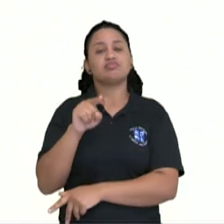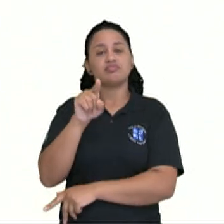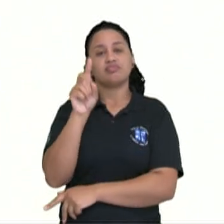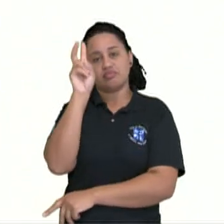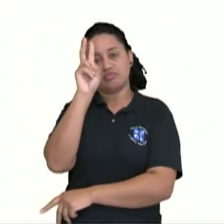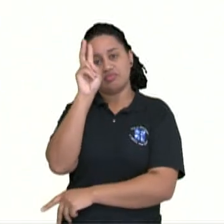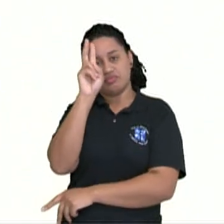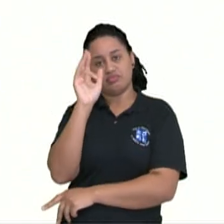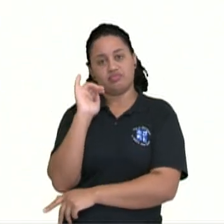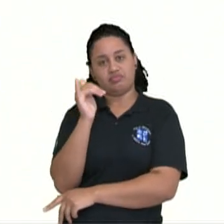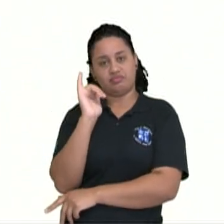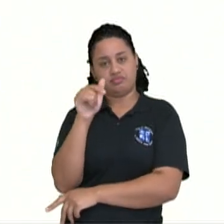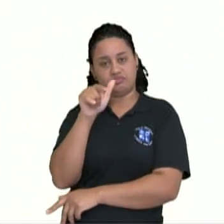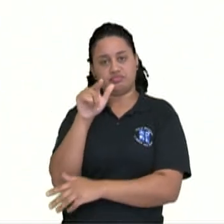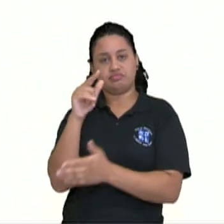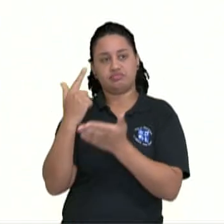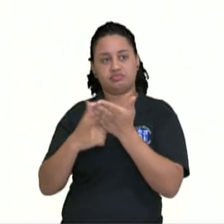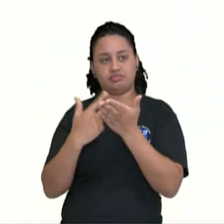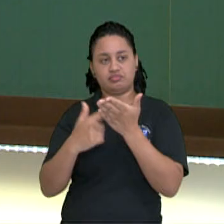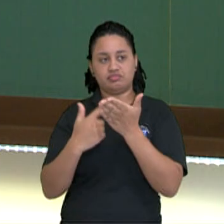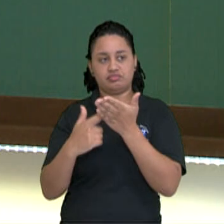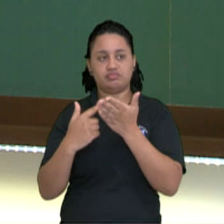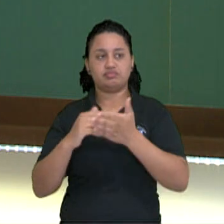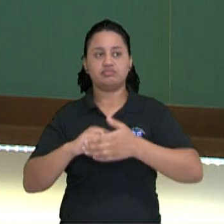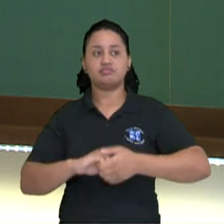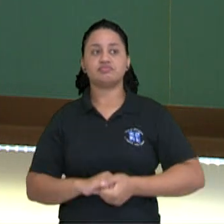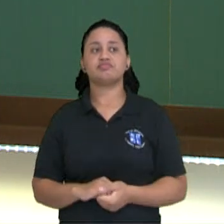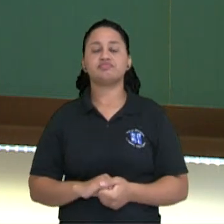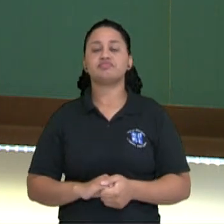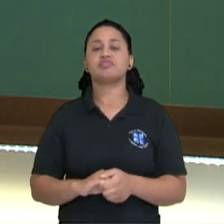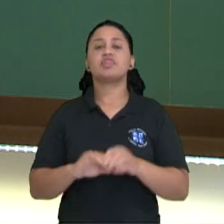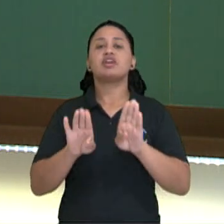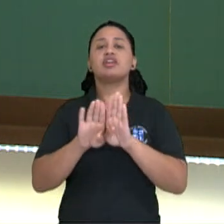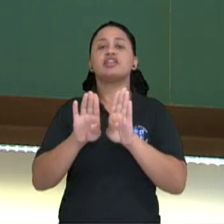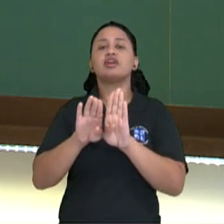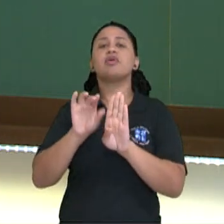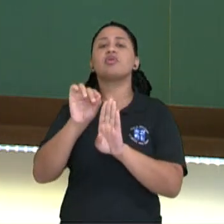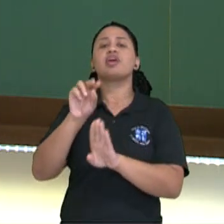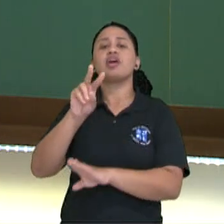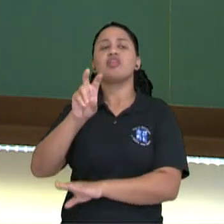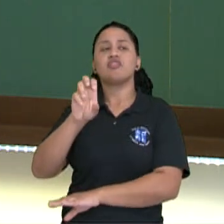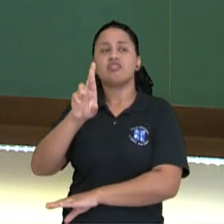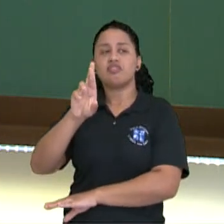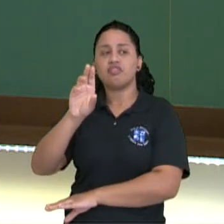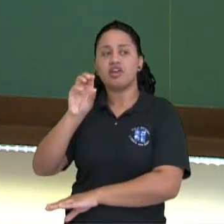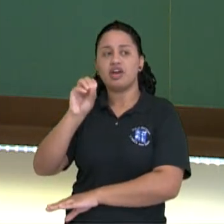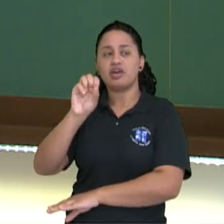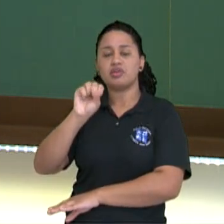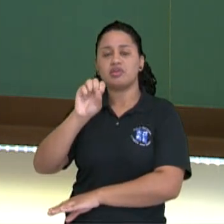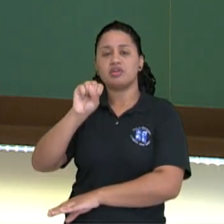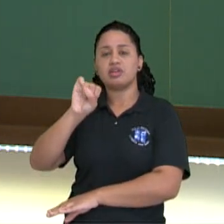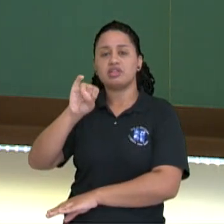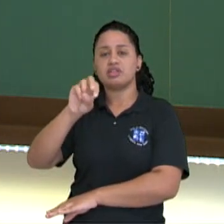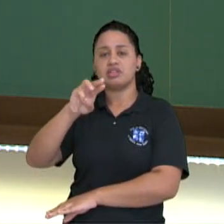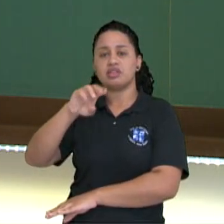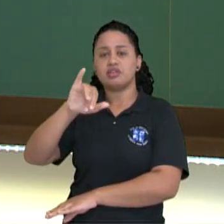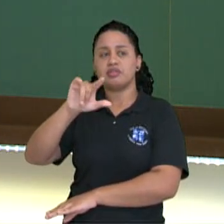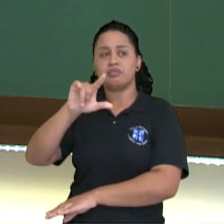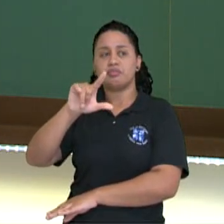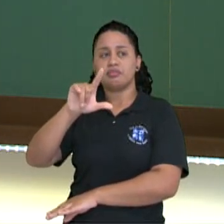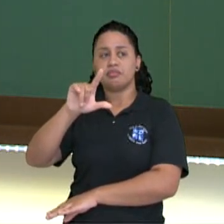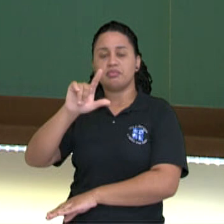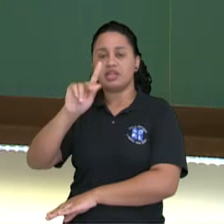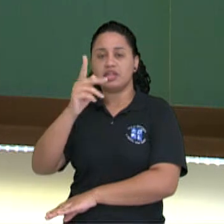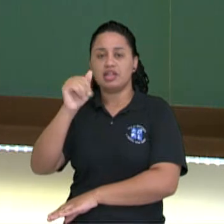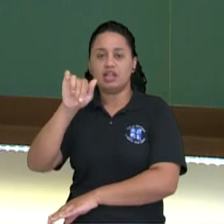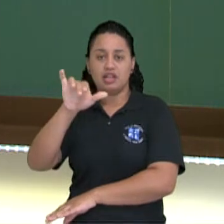história, dessa obra. Macunaíma. E a verossimilhança. O que é a verossimilhança? É a relação de sentido